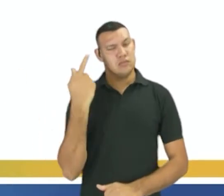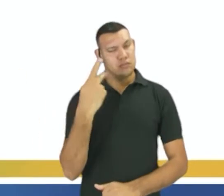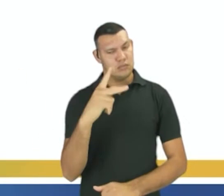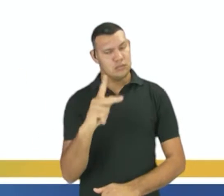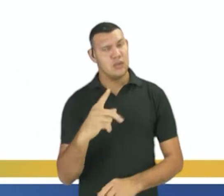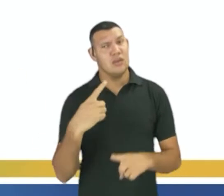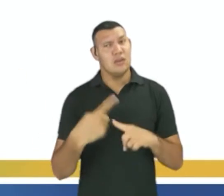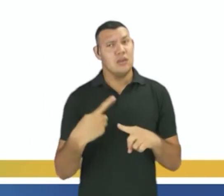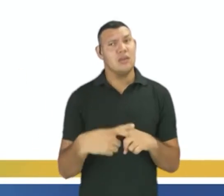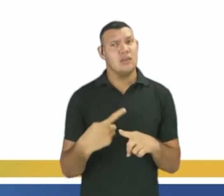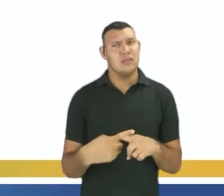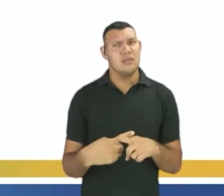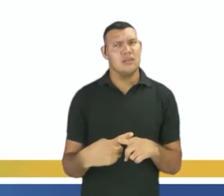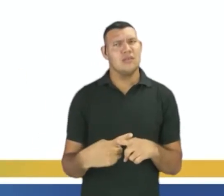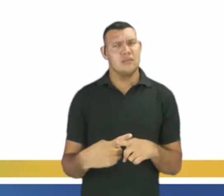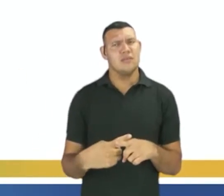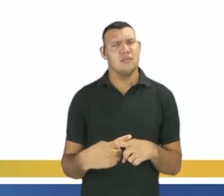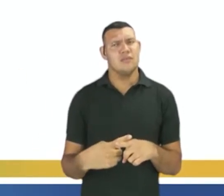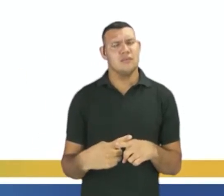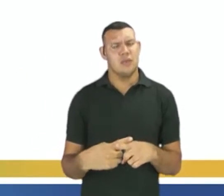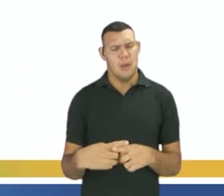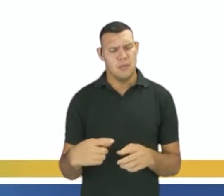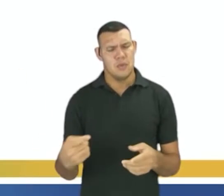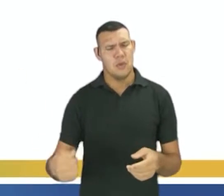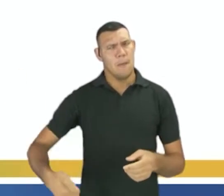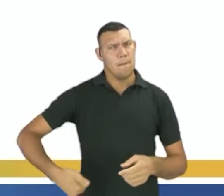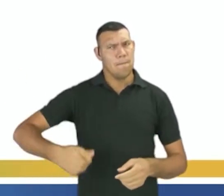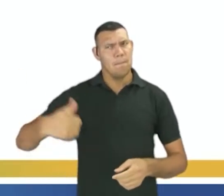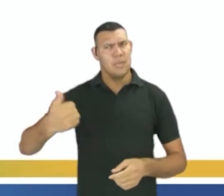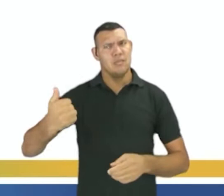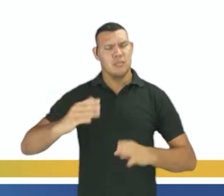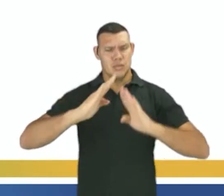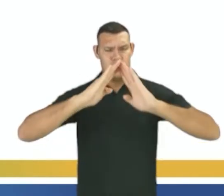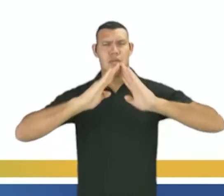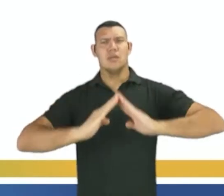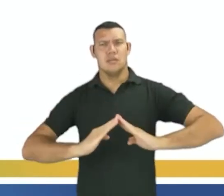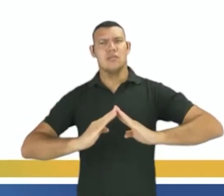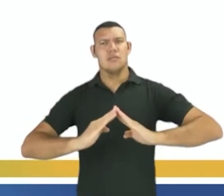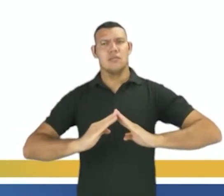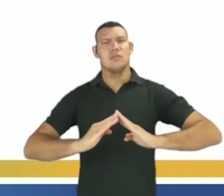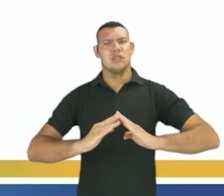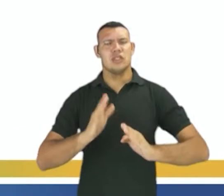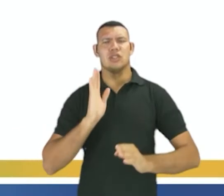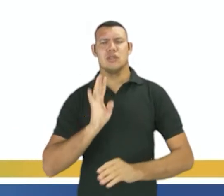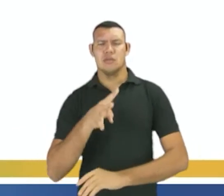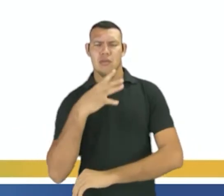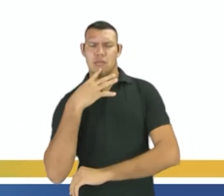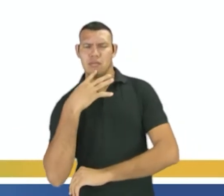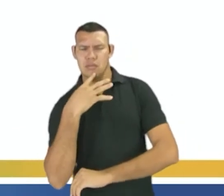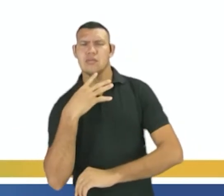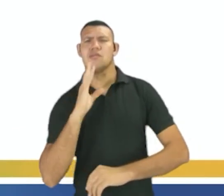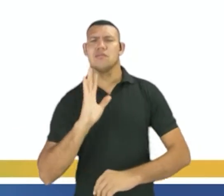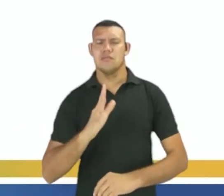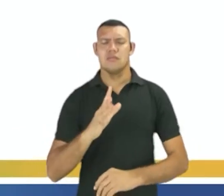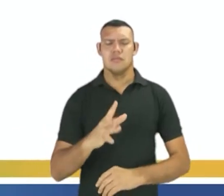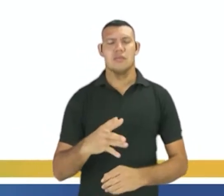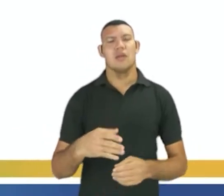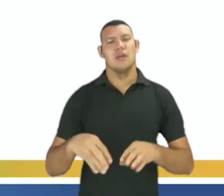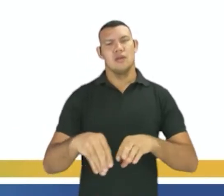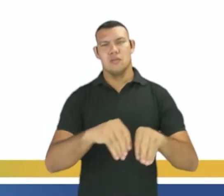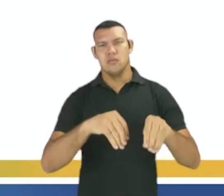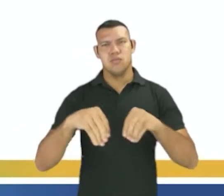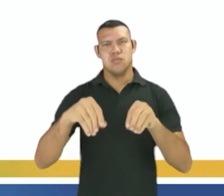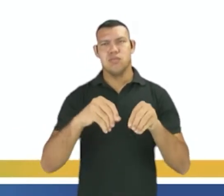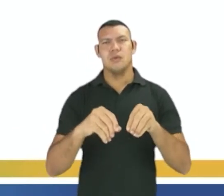nesse caso, porque foram os nossos primeiros habitantes. Eles já estavam aqui, eles já conheciam o nosso território.